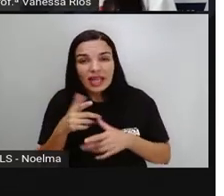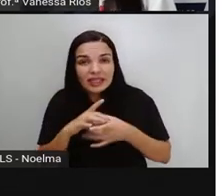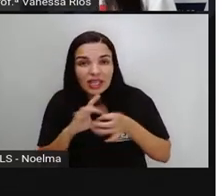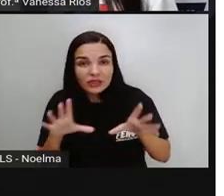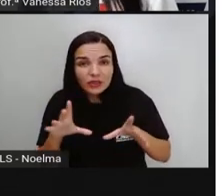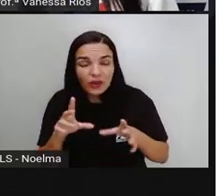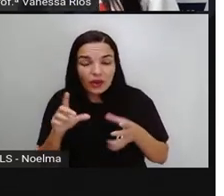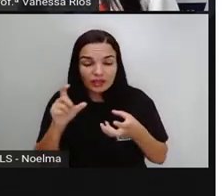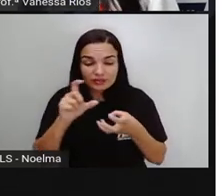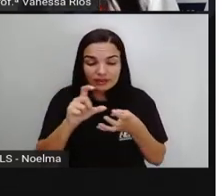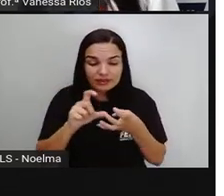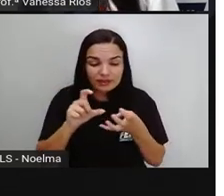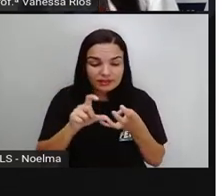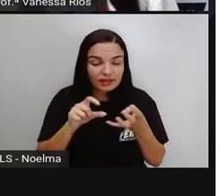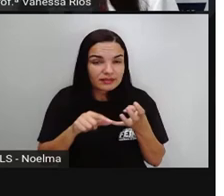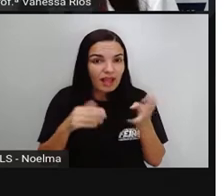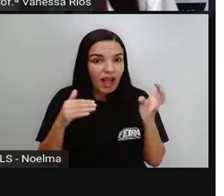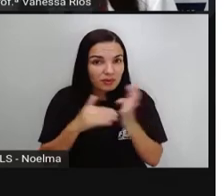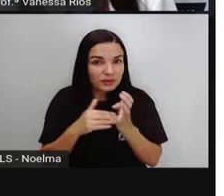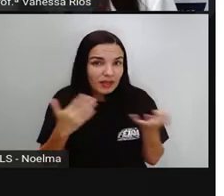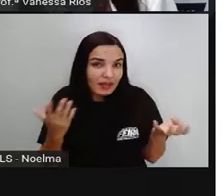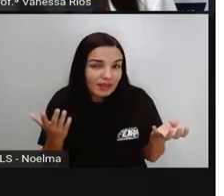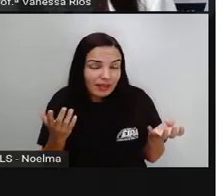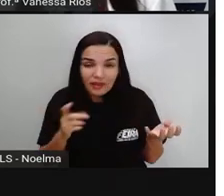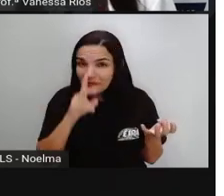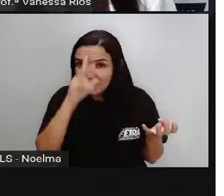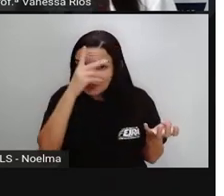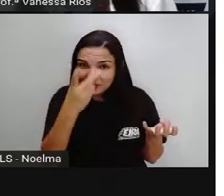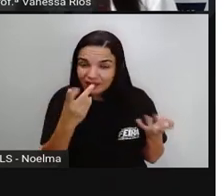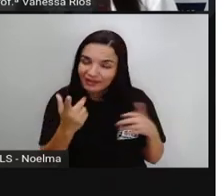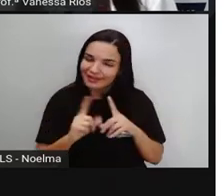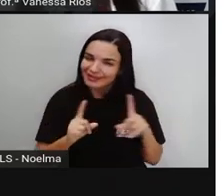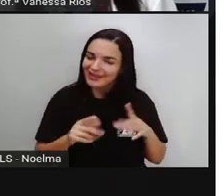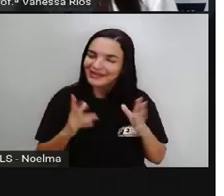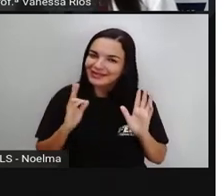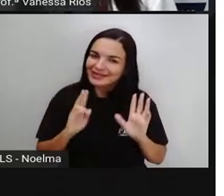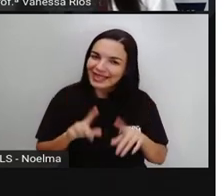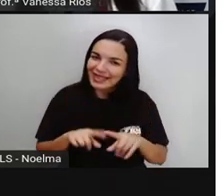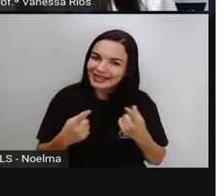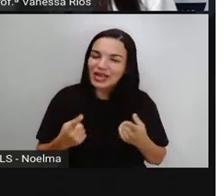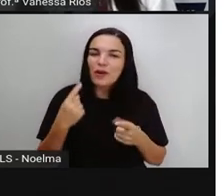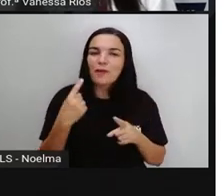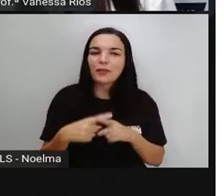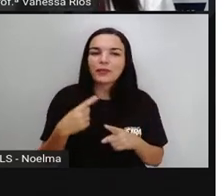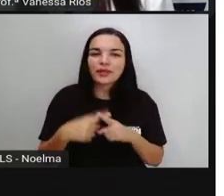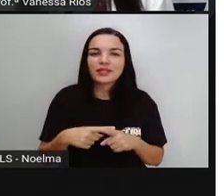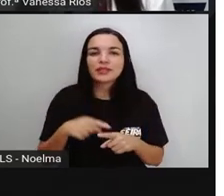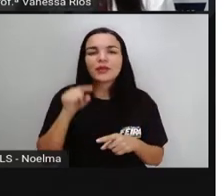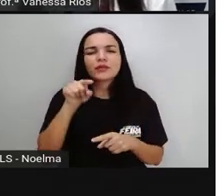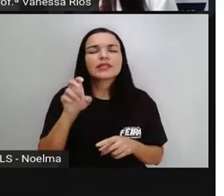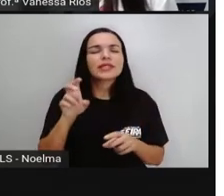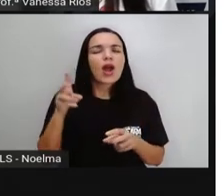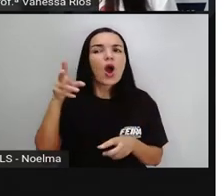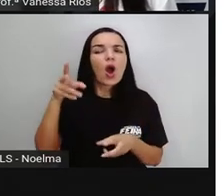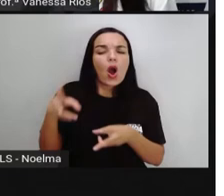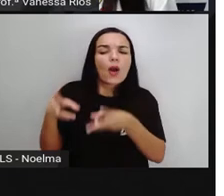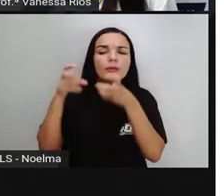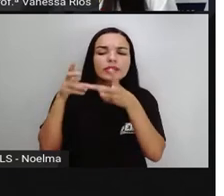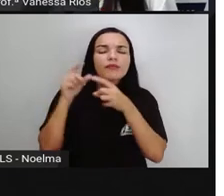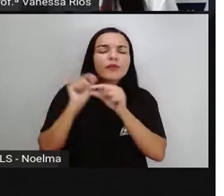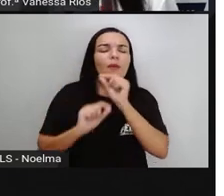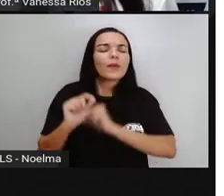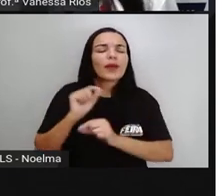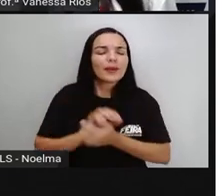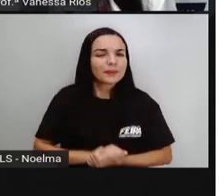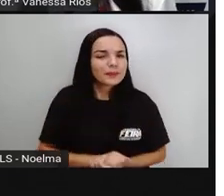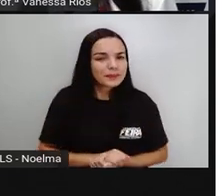tônica e não deixou de ser oxítona por isso. Então, por isso que a Pró pergunta aqui, ó, o que você observou?